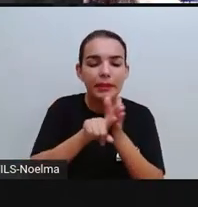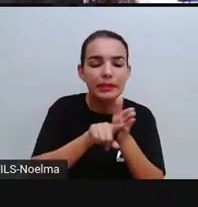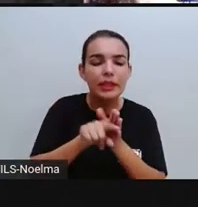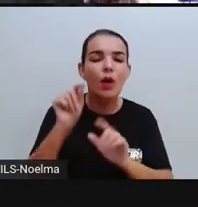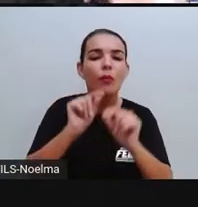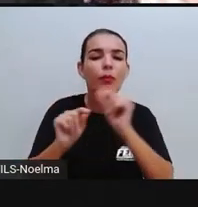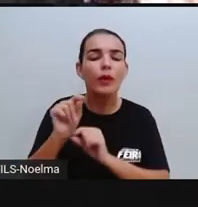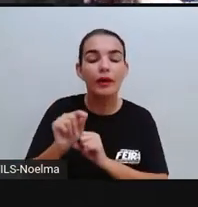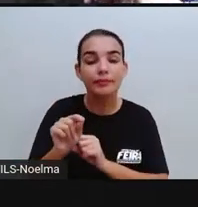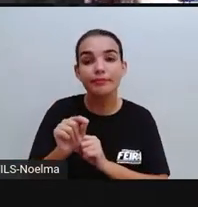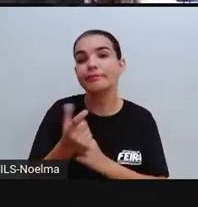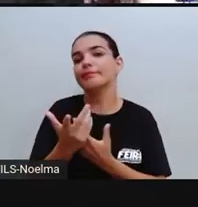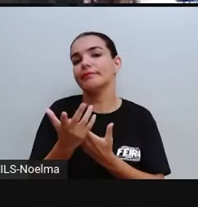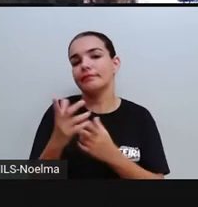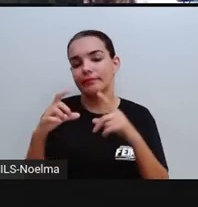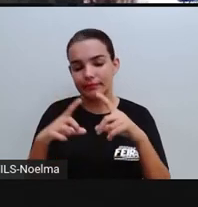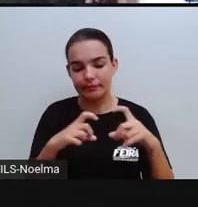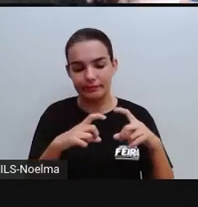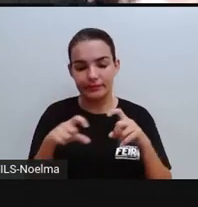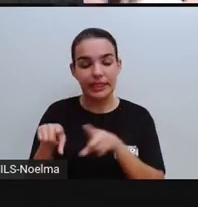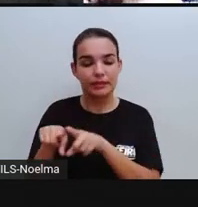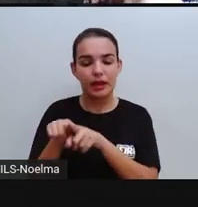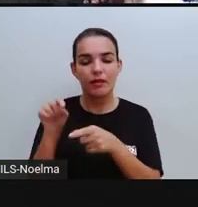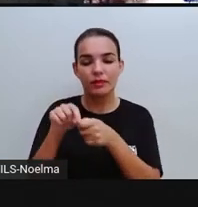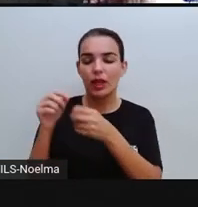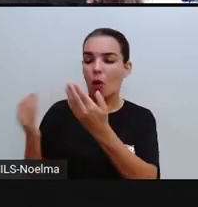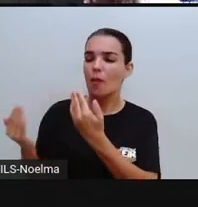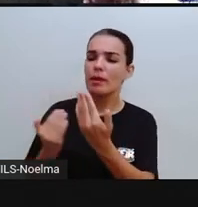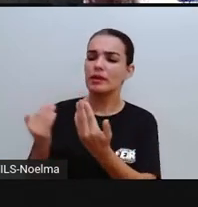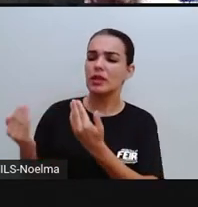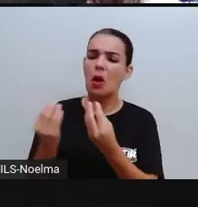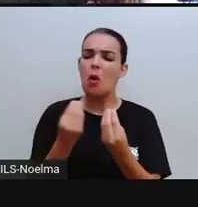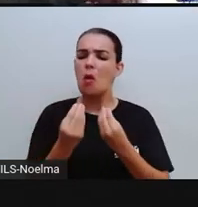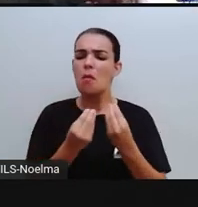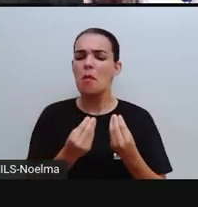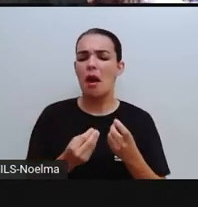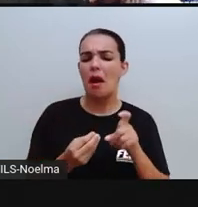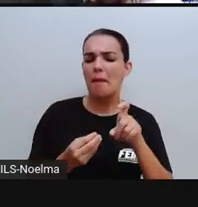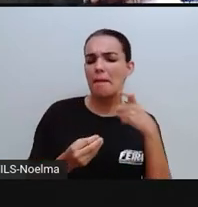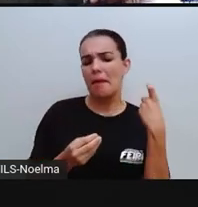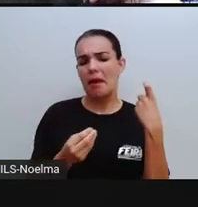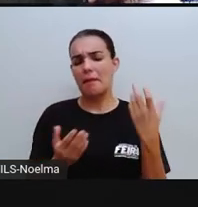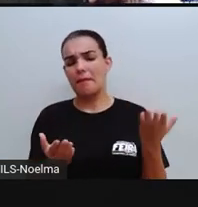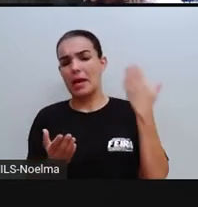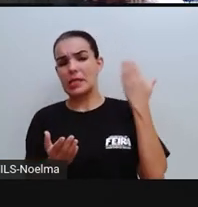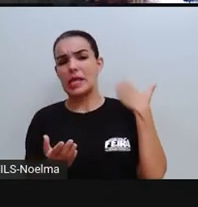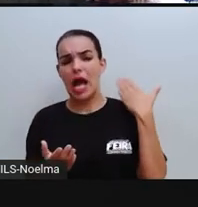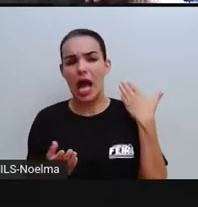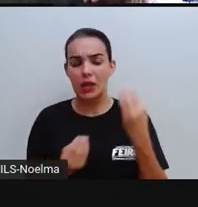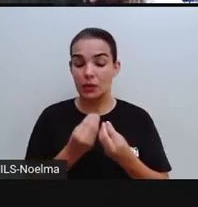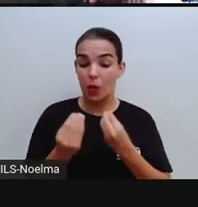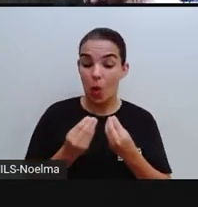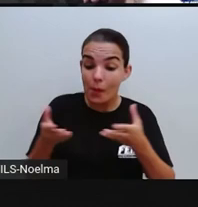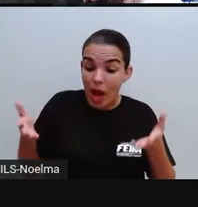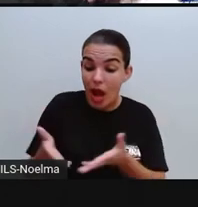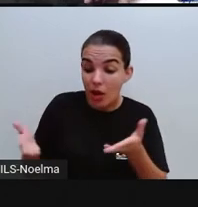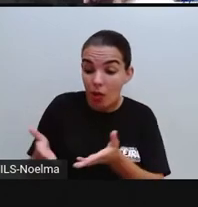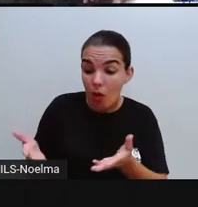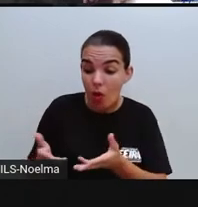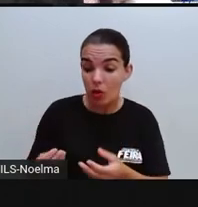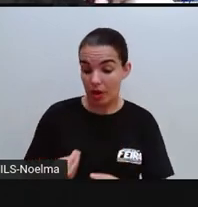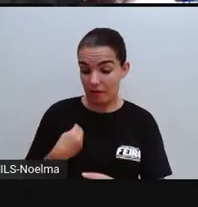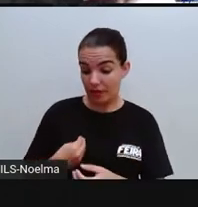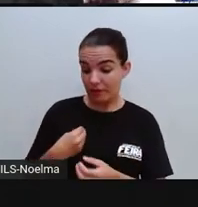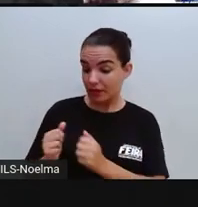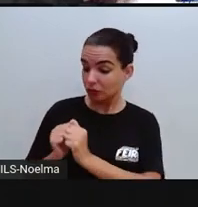mesmo fazendo comparações, né, como era esse espaço de vivência antes e como